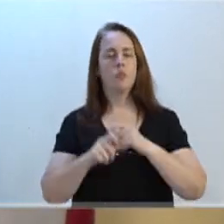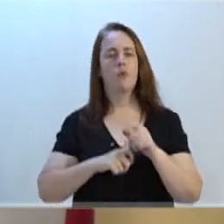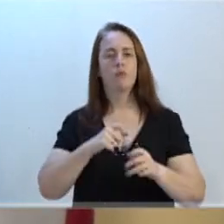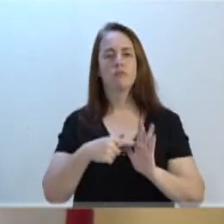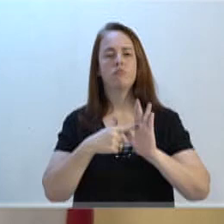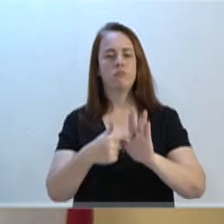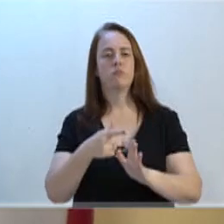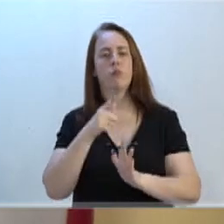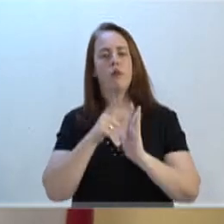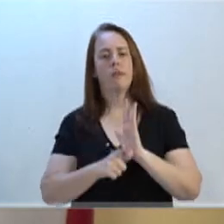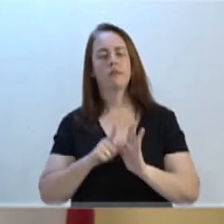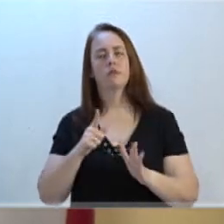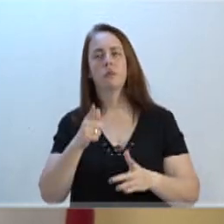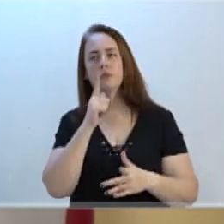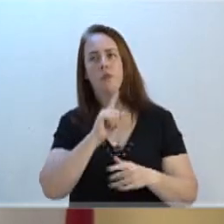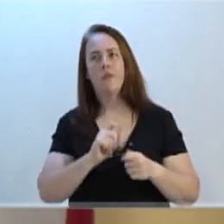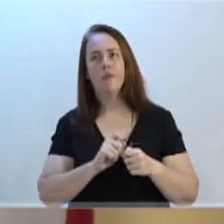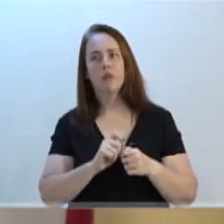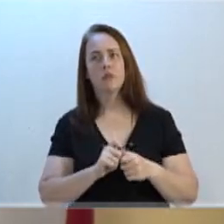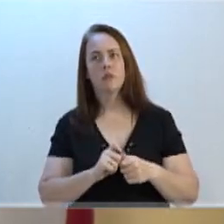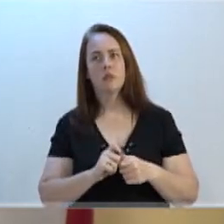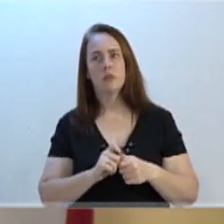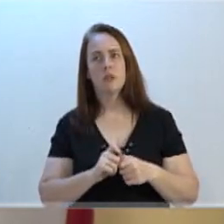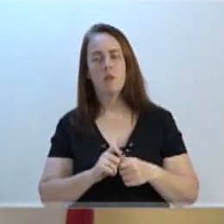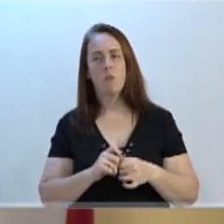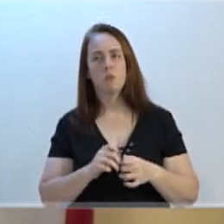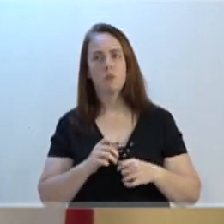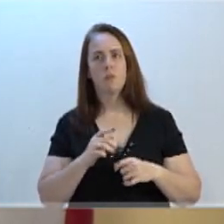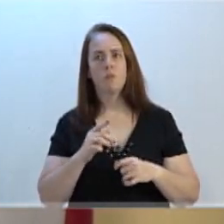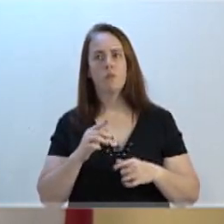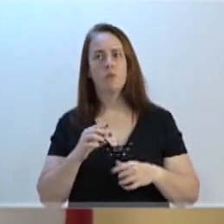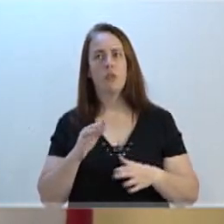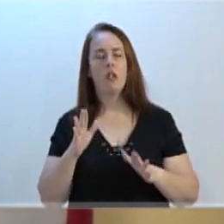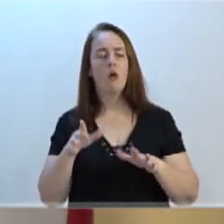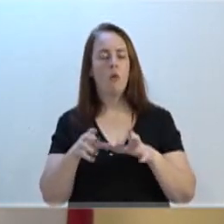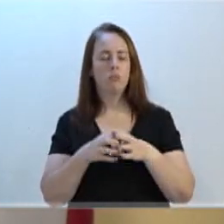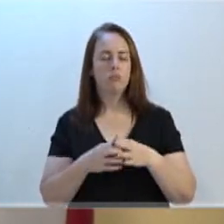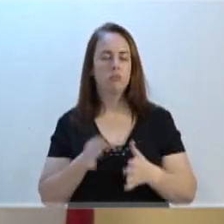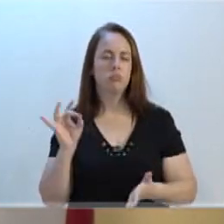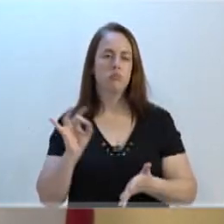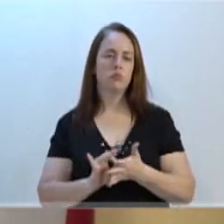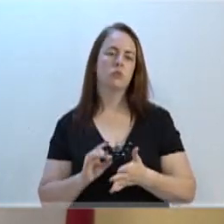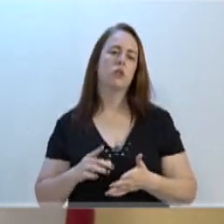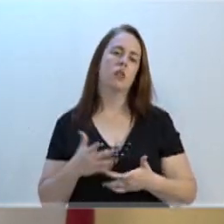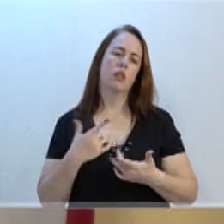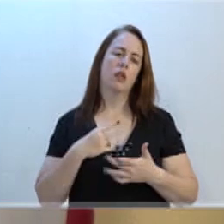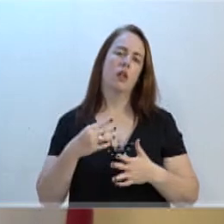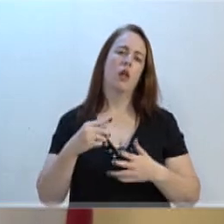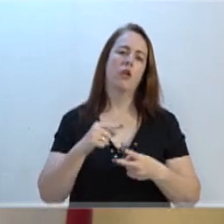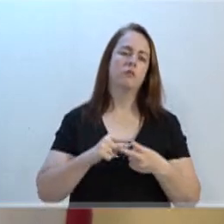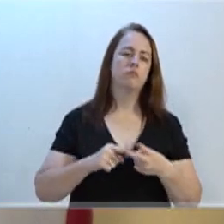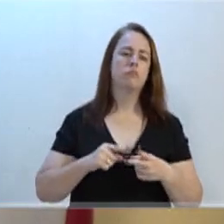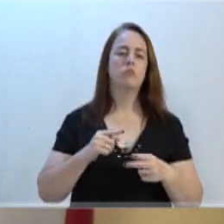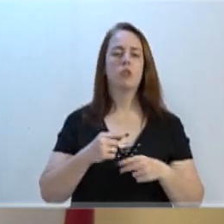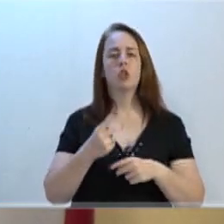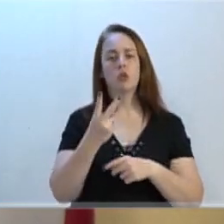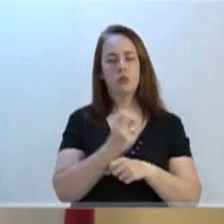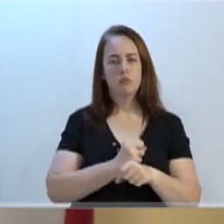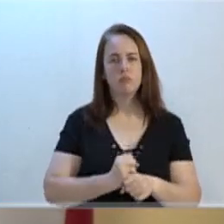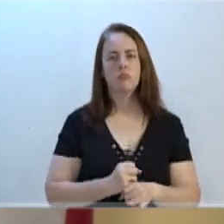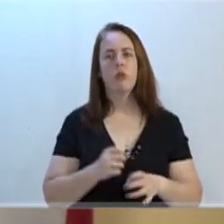falou, de antecipar para que o colono realmente possa, em duas edições, dentro do exercício 2020,